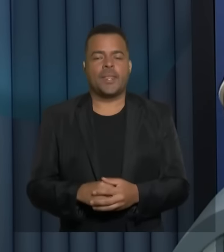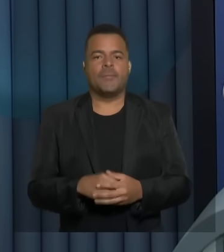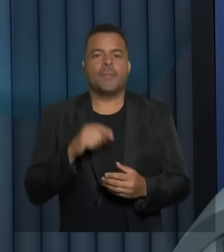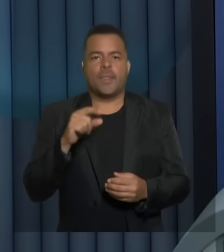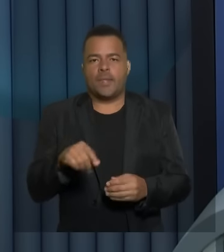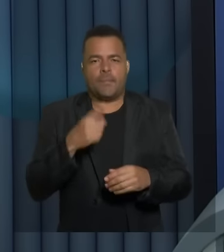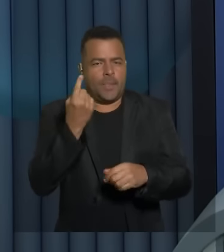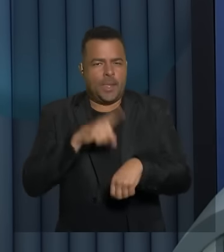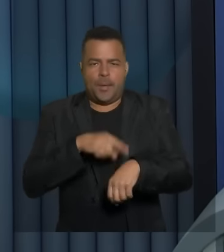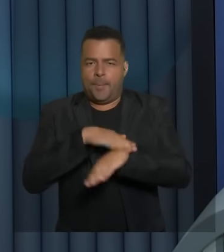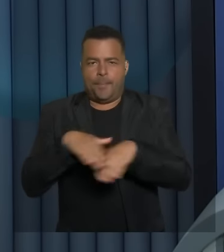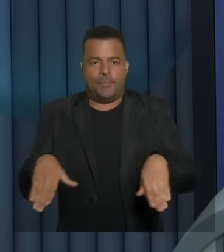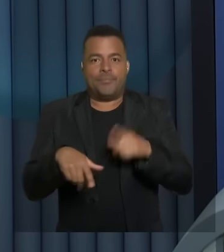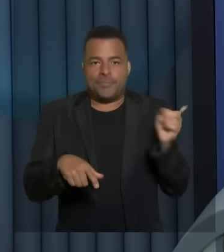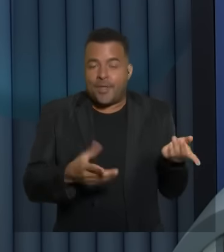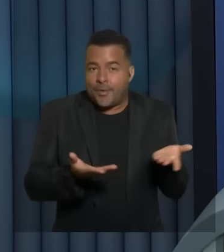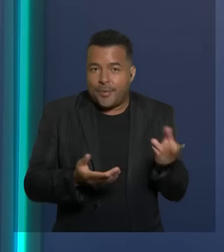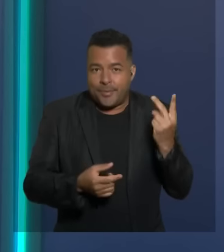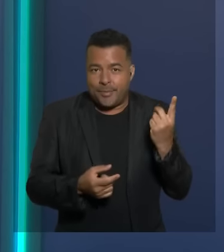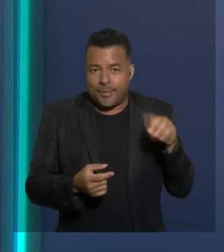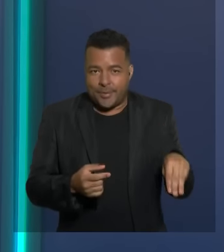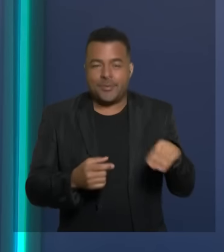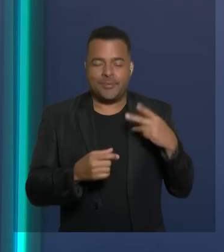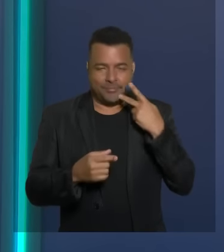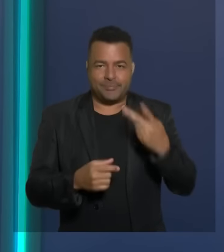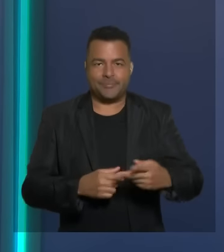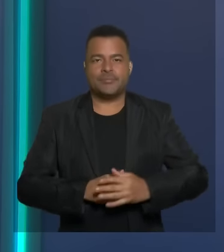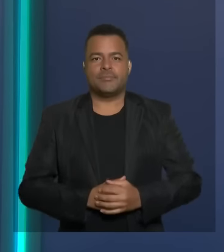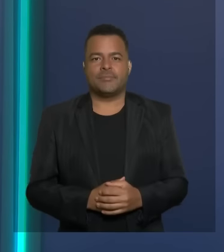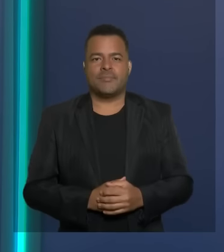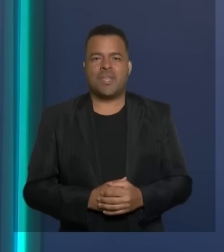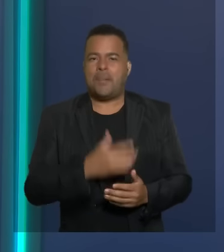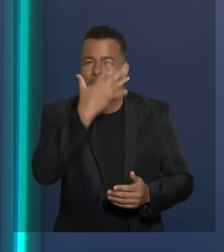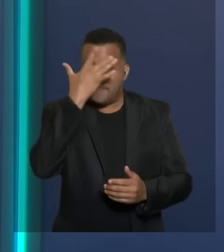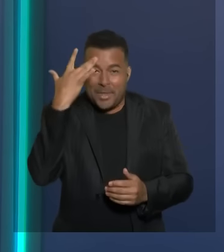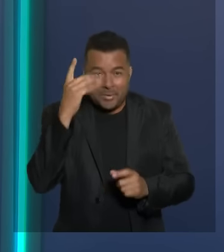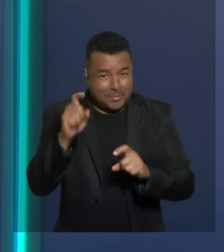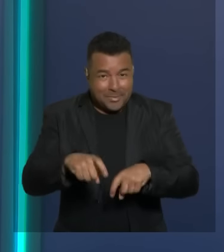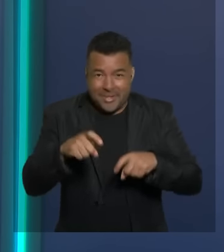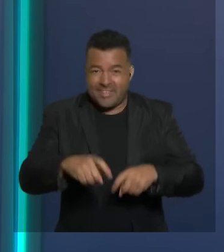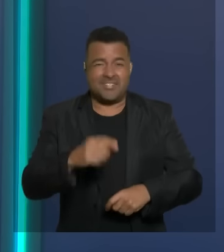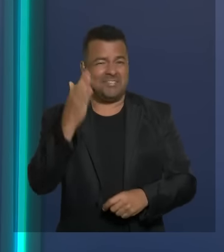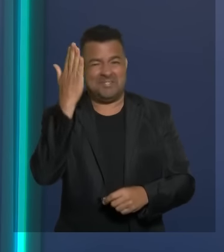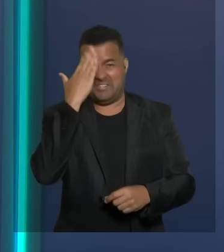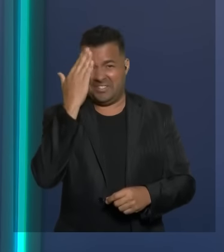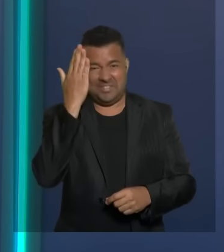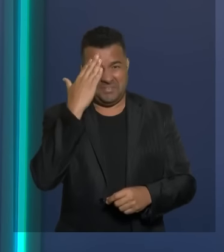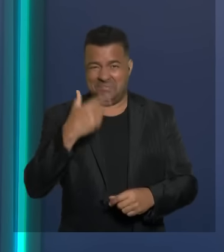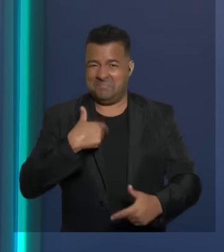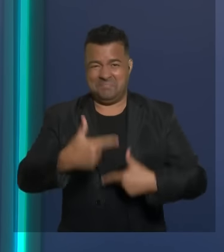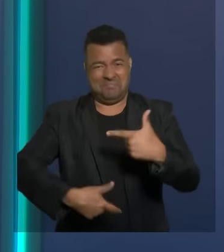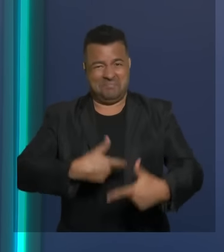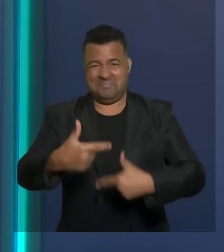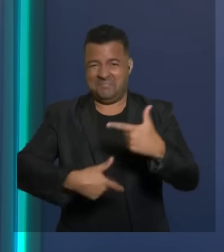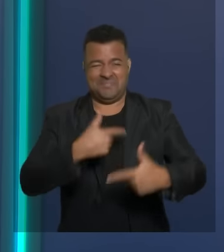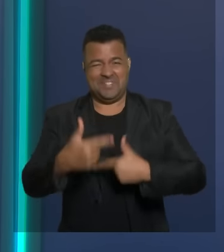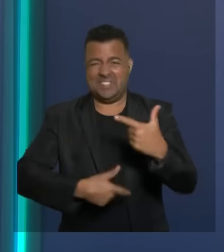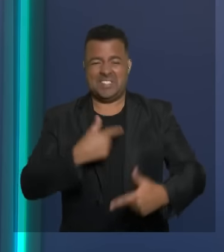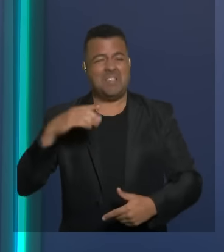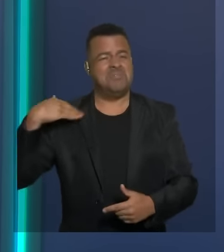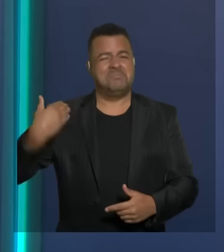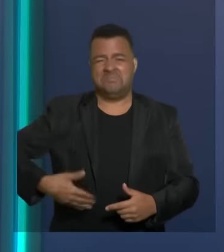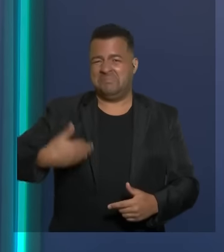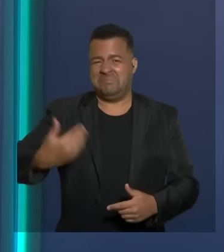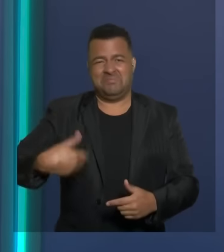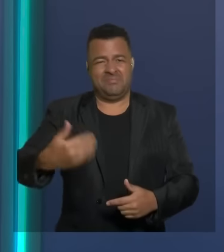15 segundos para a sua tréplica. O povo da zona rural sabe o quanto nós estamos trabalhando o tempo inteiro